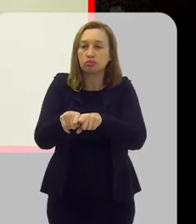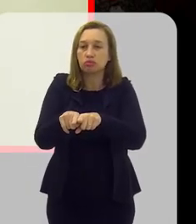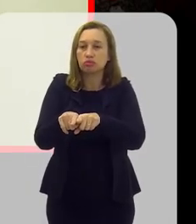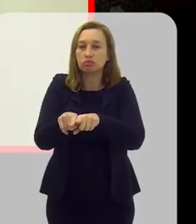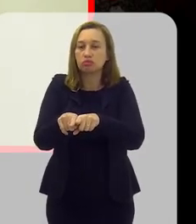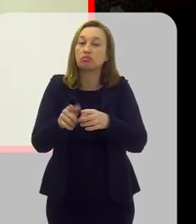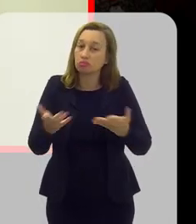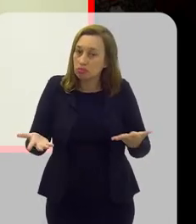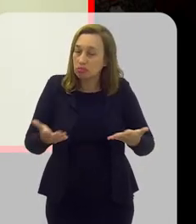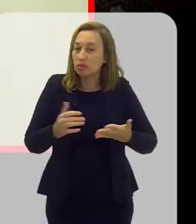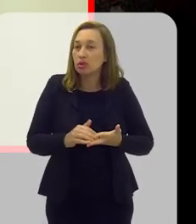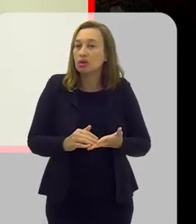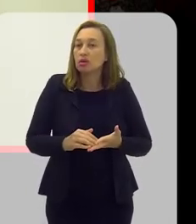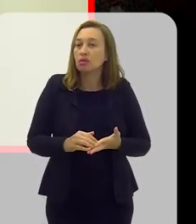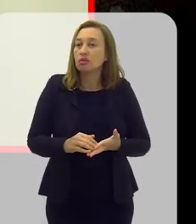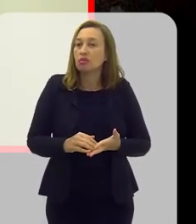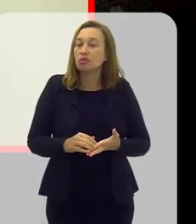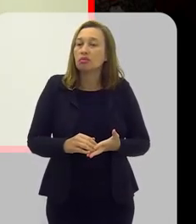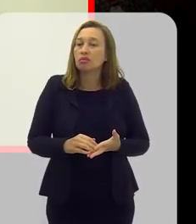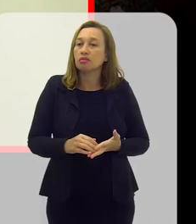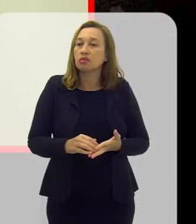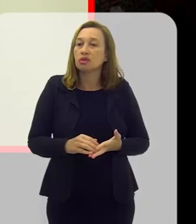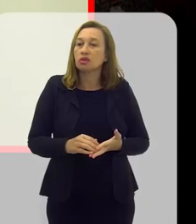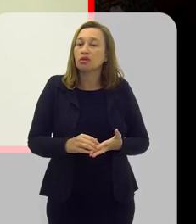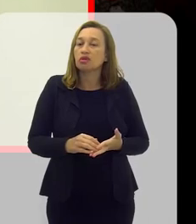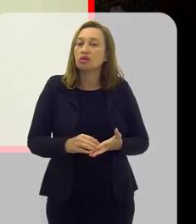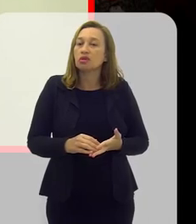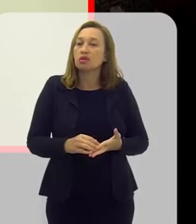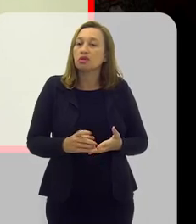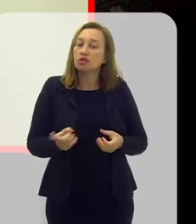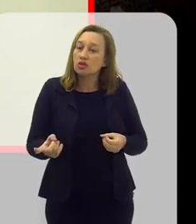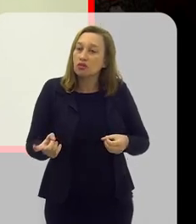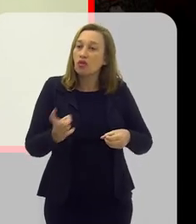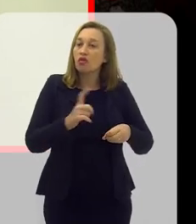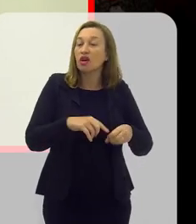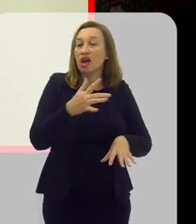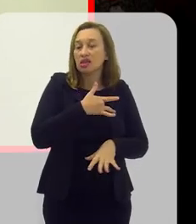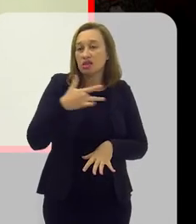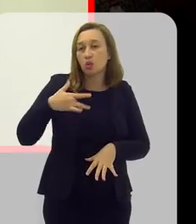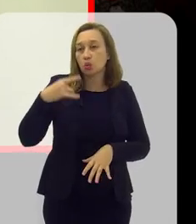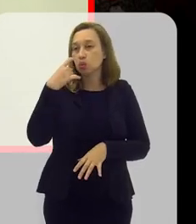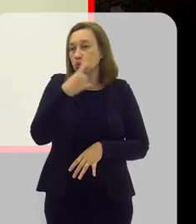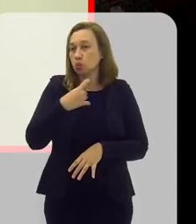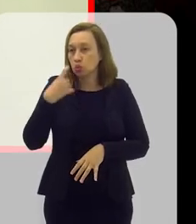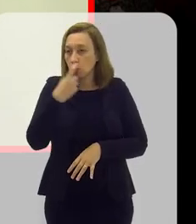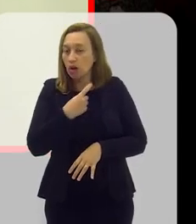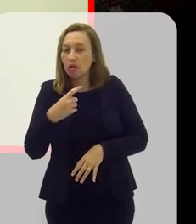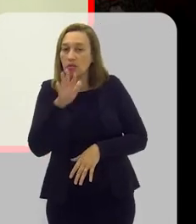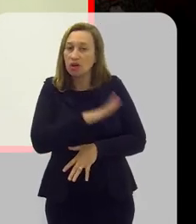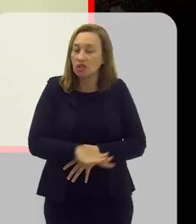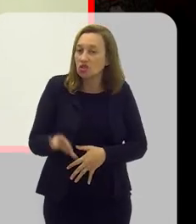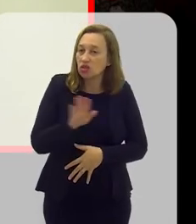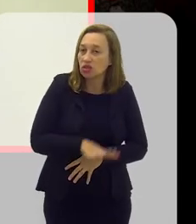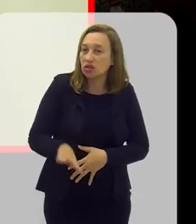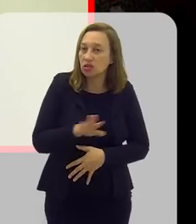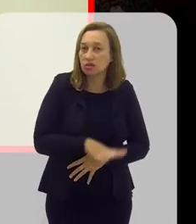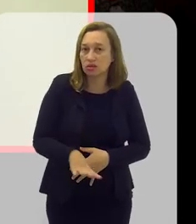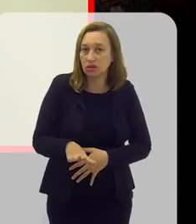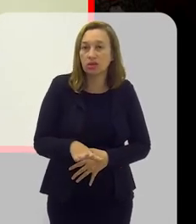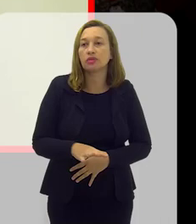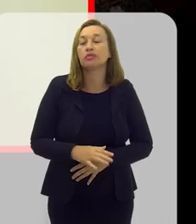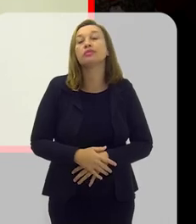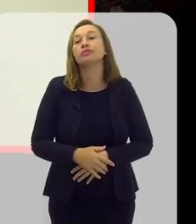juntas para devolver essa dignidade nutricional para as nossas crianças,